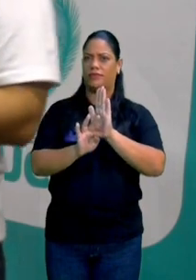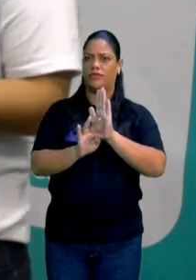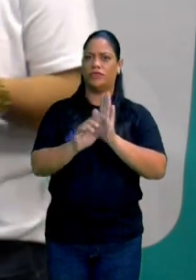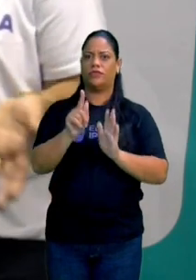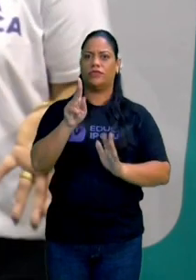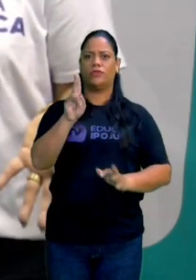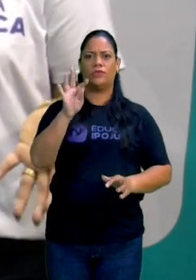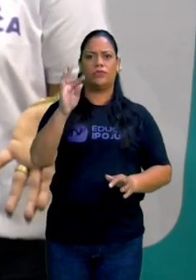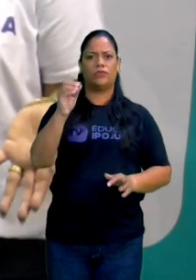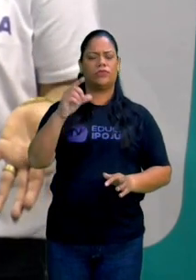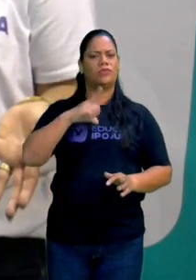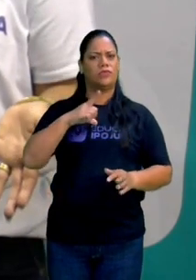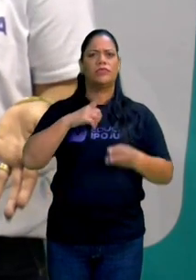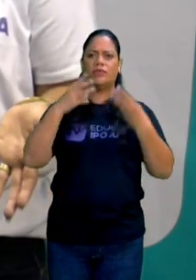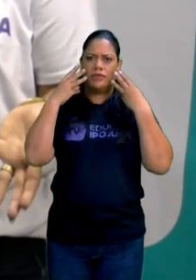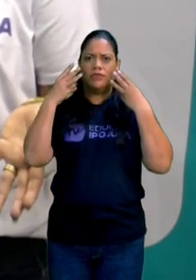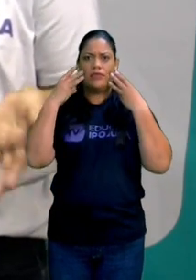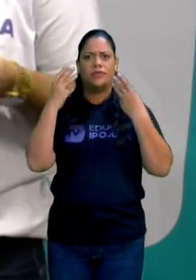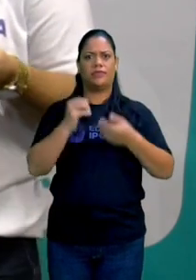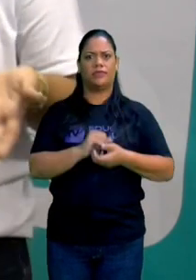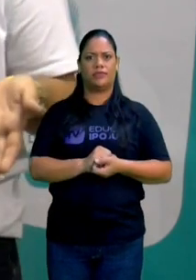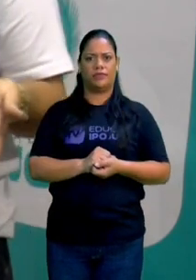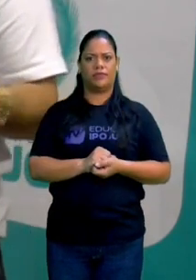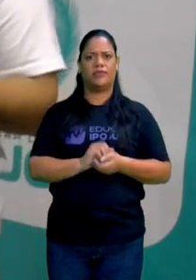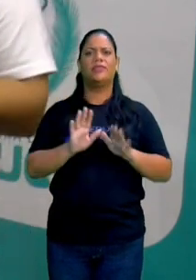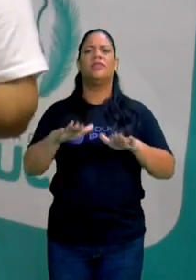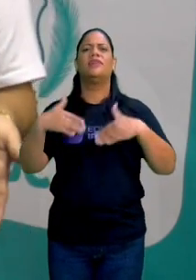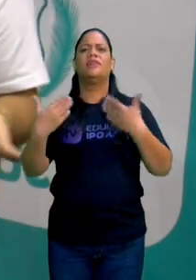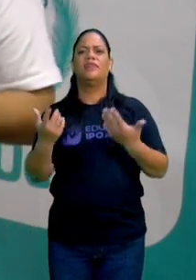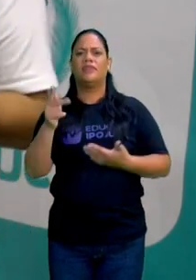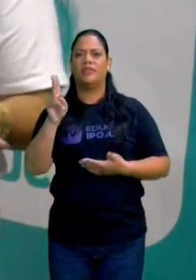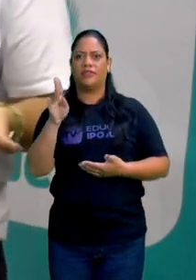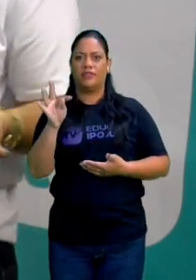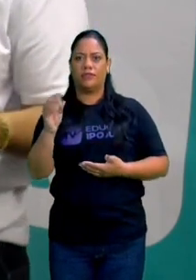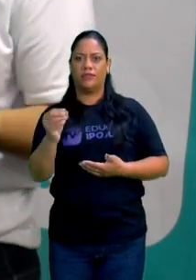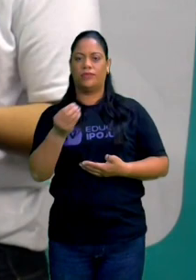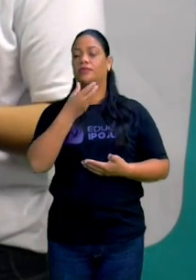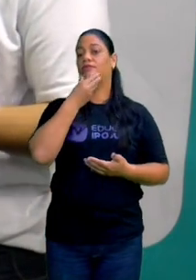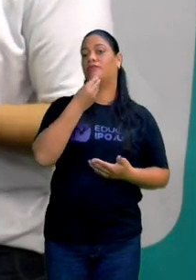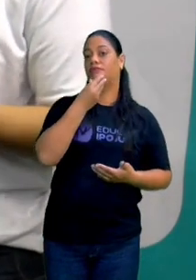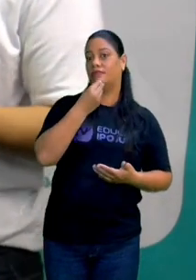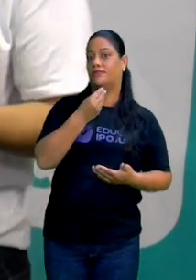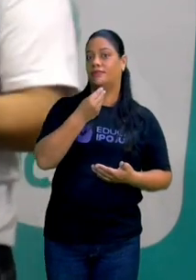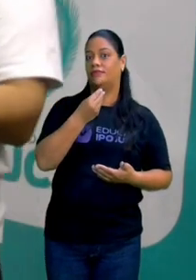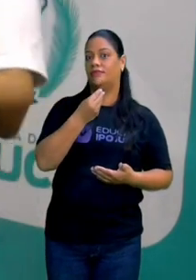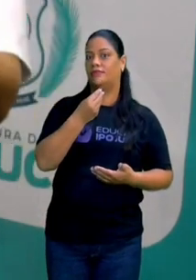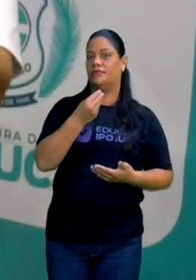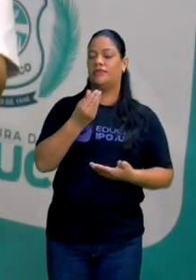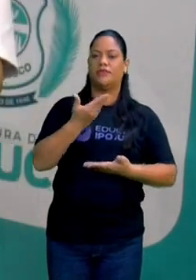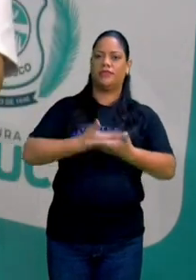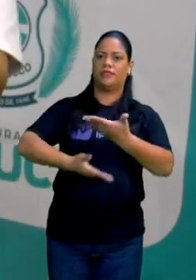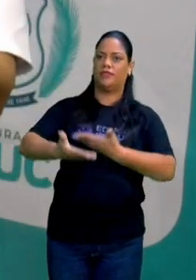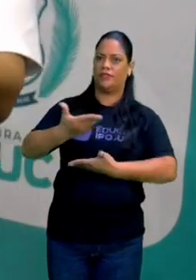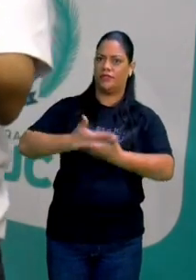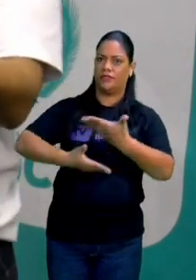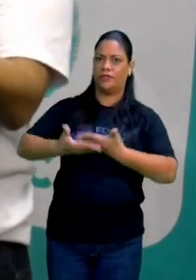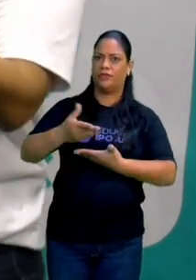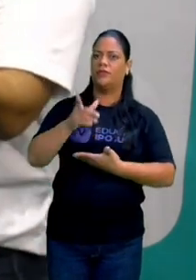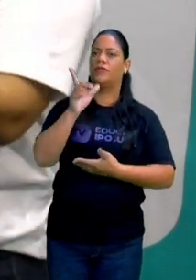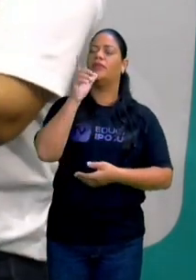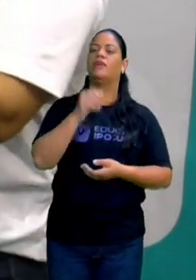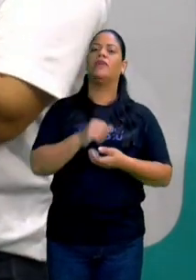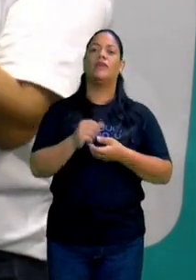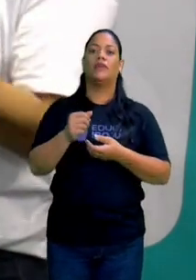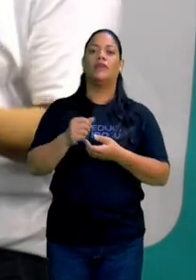tem um gato. Quem é Guto? Guto é o dono do gato. Ele alimenta e dá água ao gato